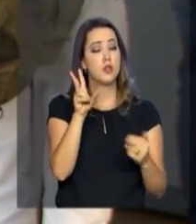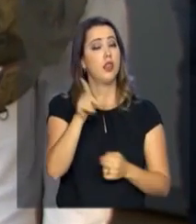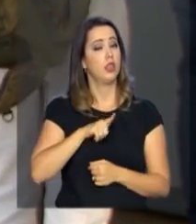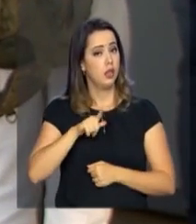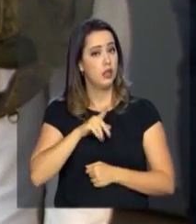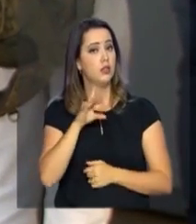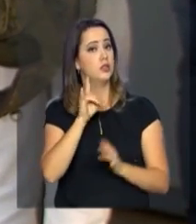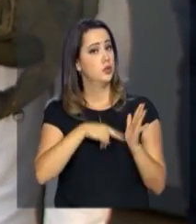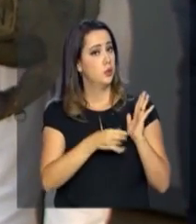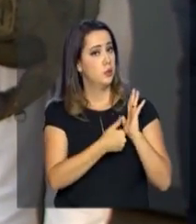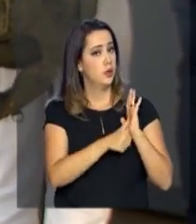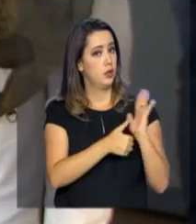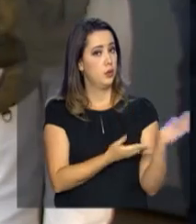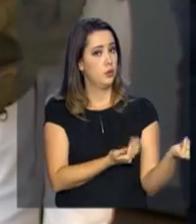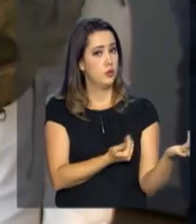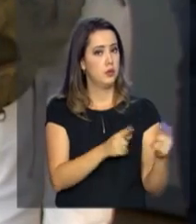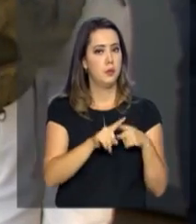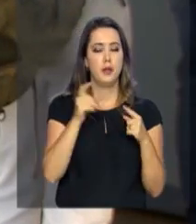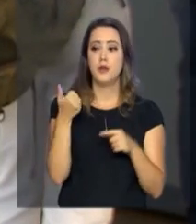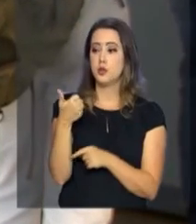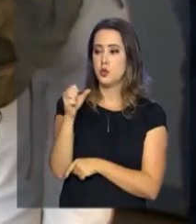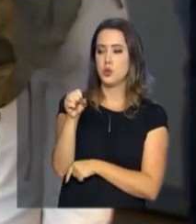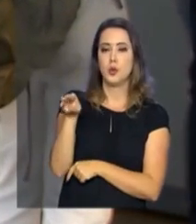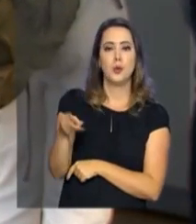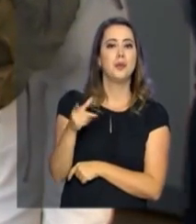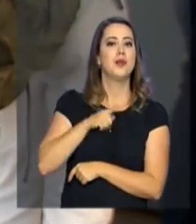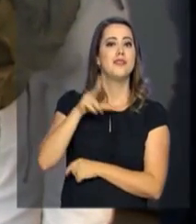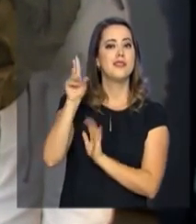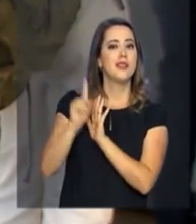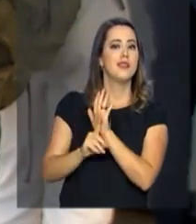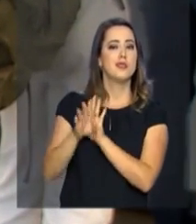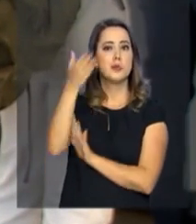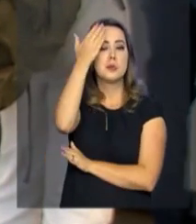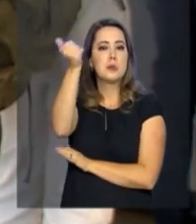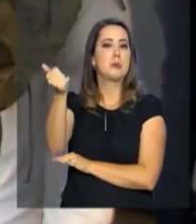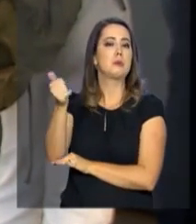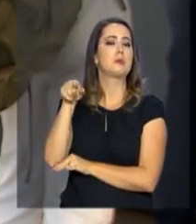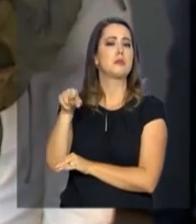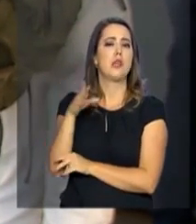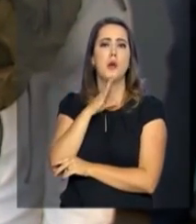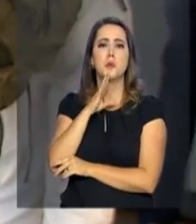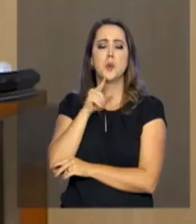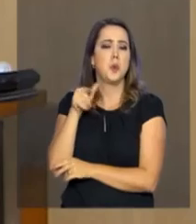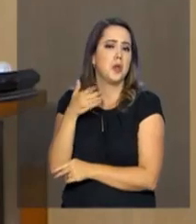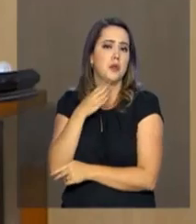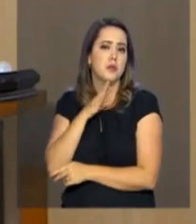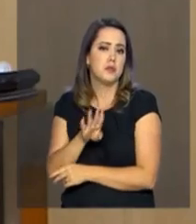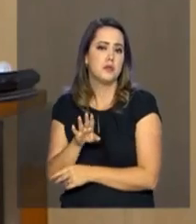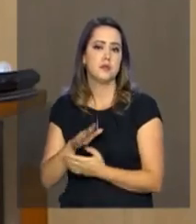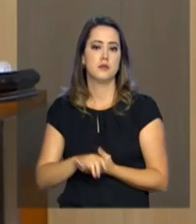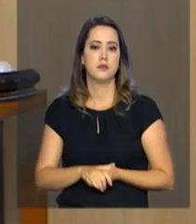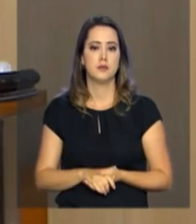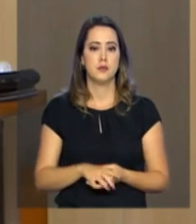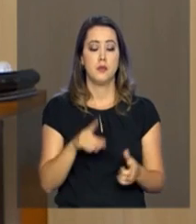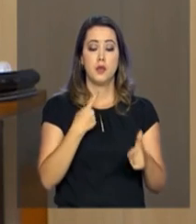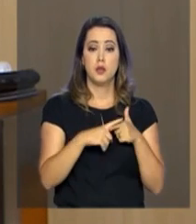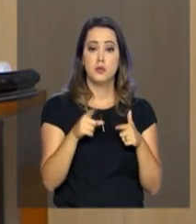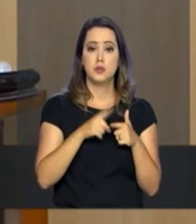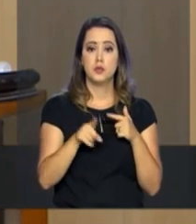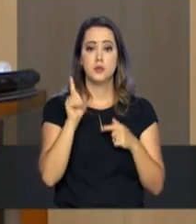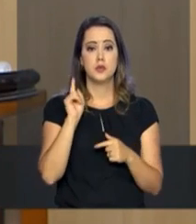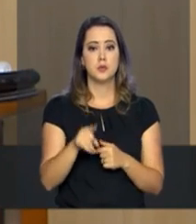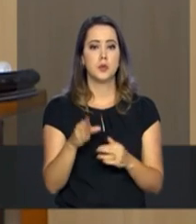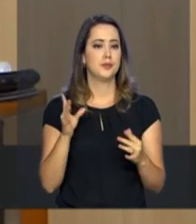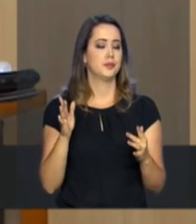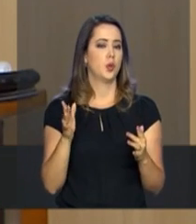Jovem, mas 18 milhões têm direito ao benefício e não usam por desconhecer. O problema está na falta de